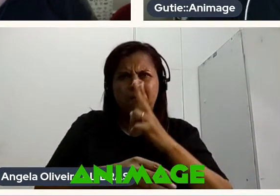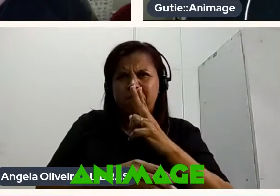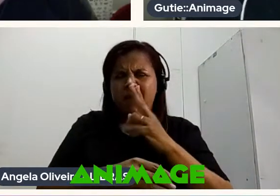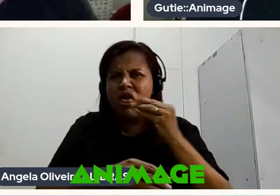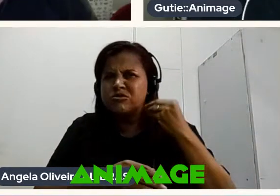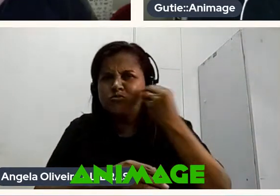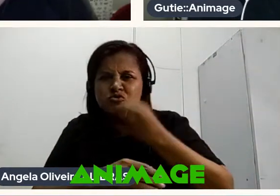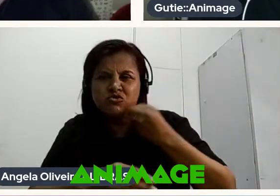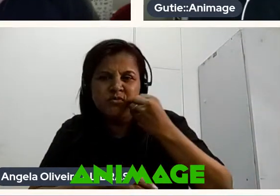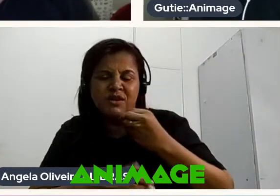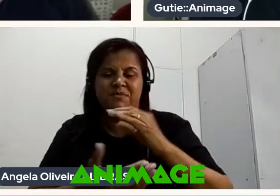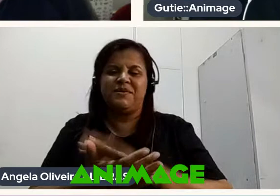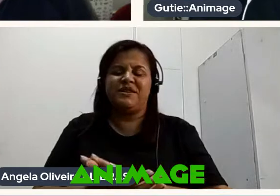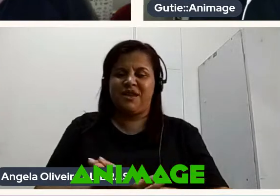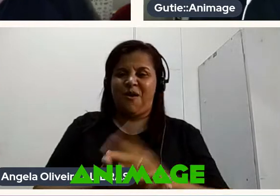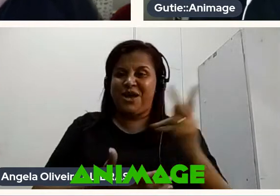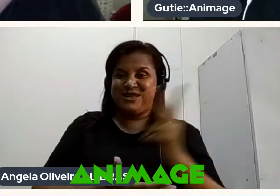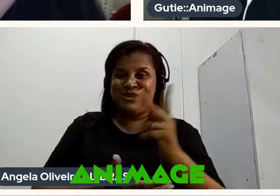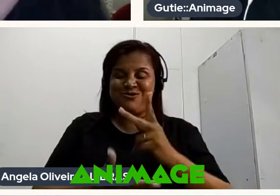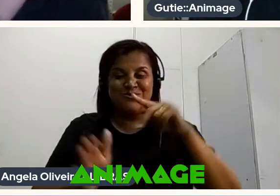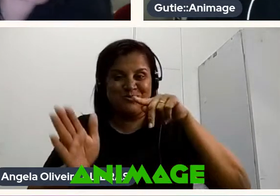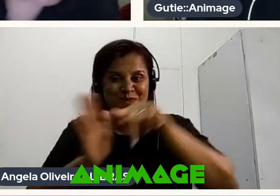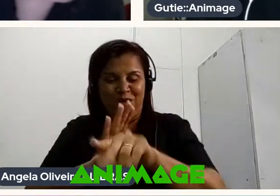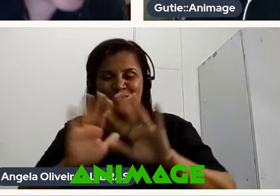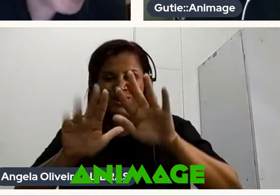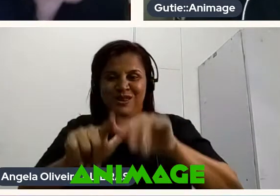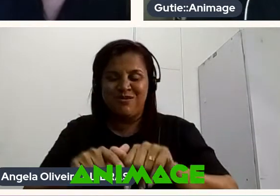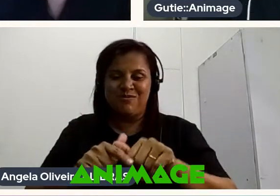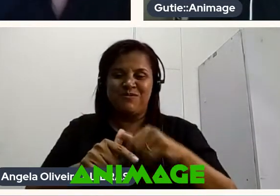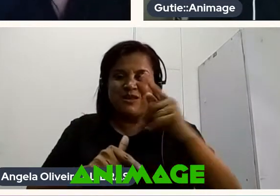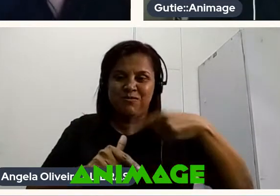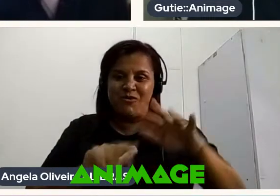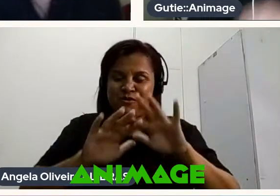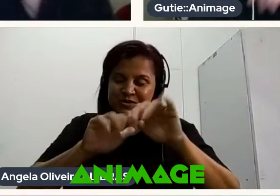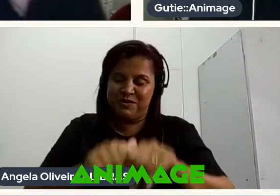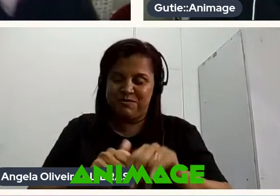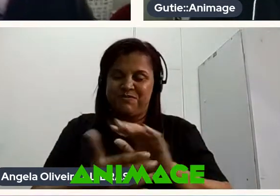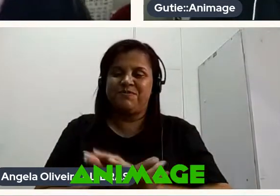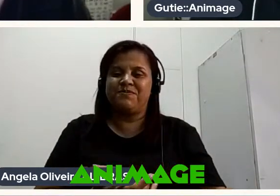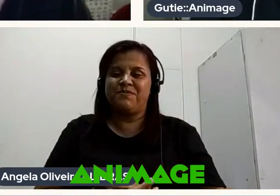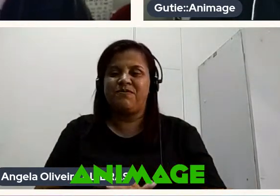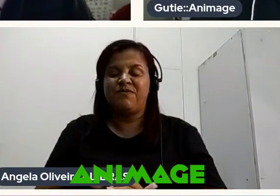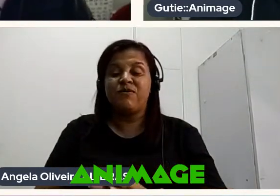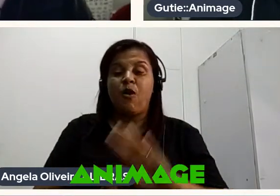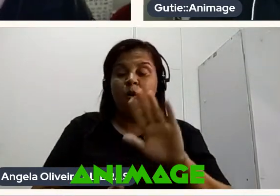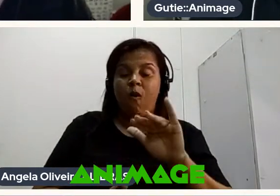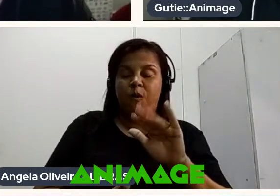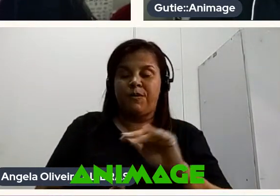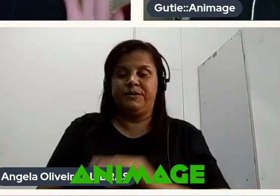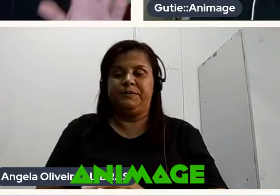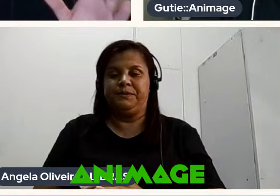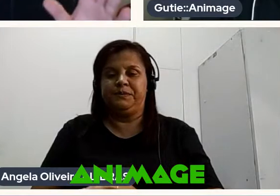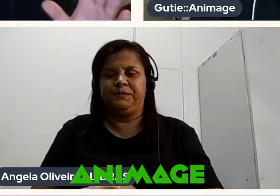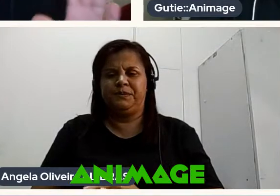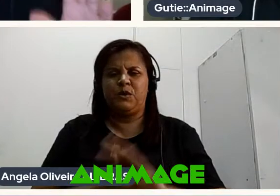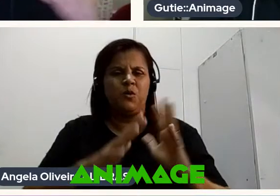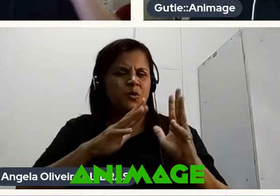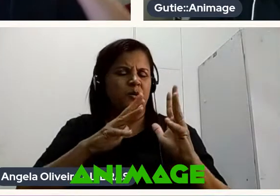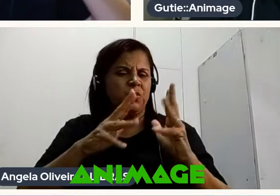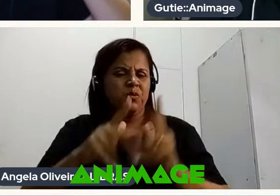Essas duas perguntas Depois a gente vai Para o encerramento Tá Olha O mundo ideal